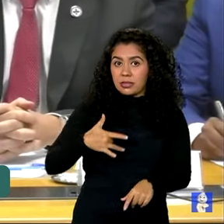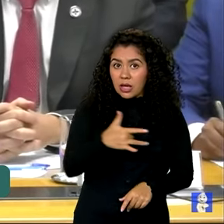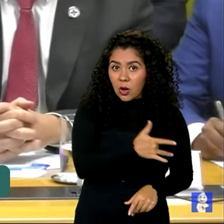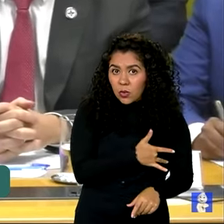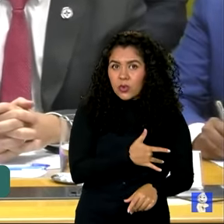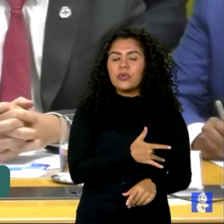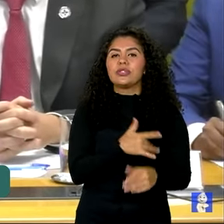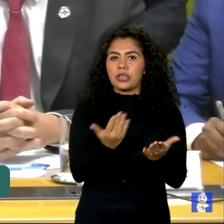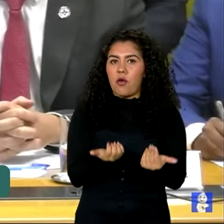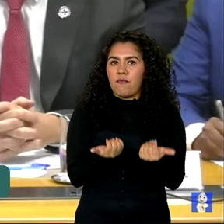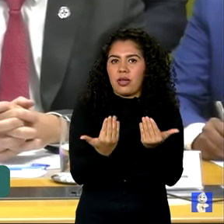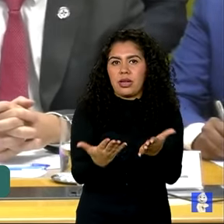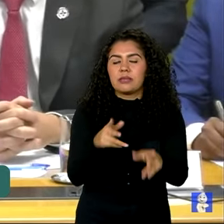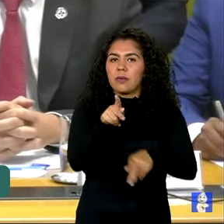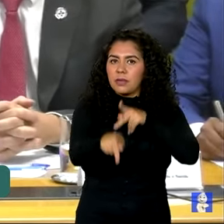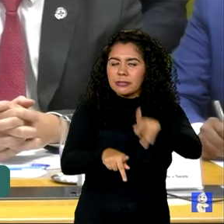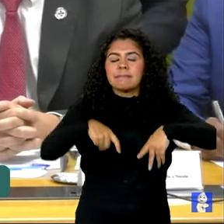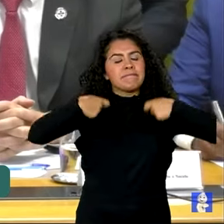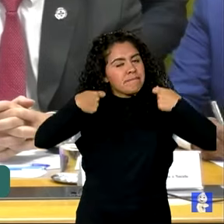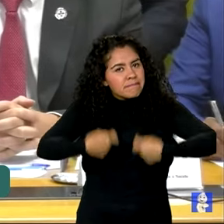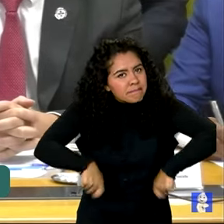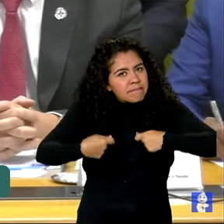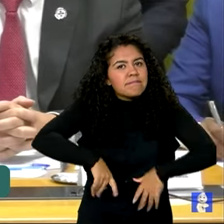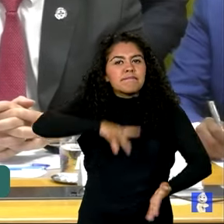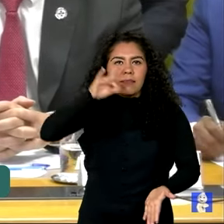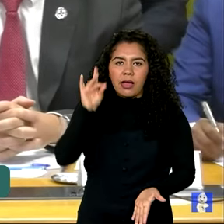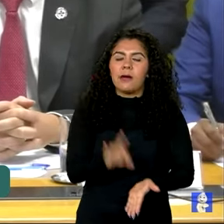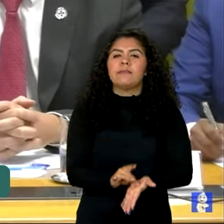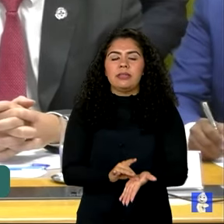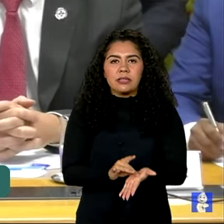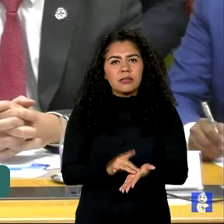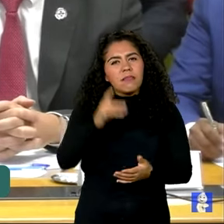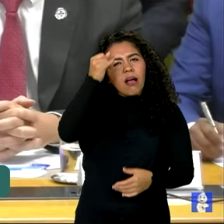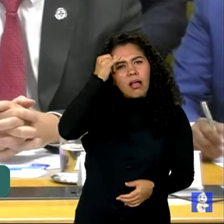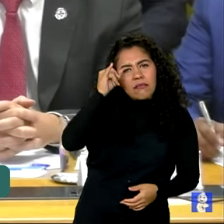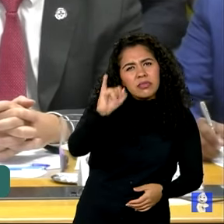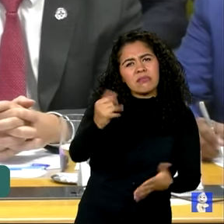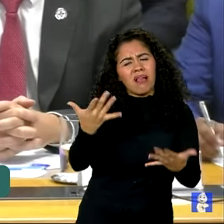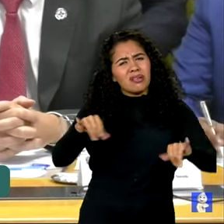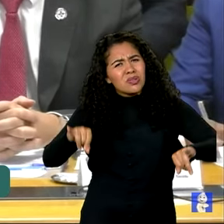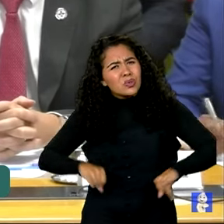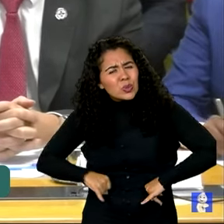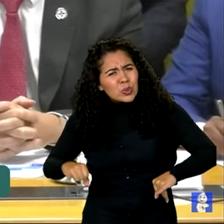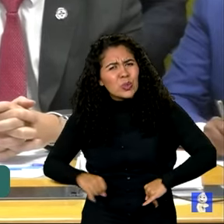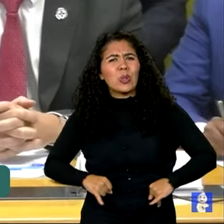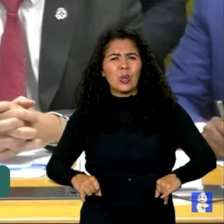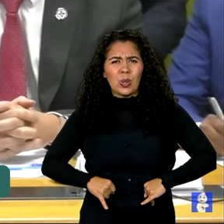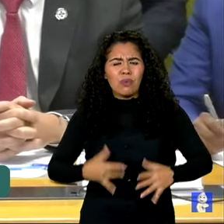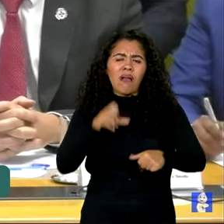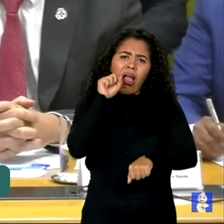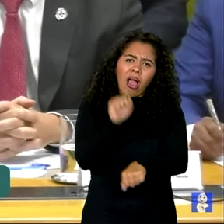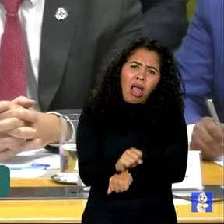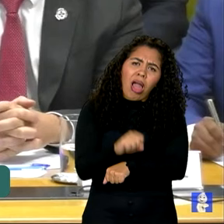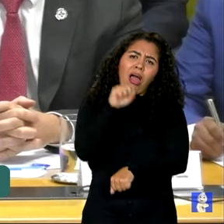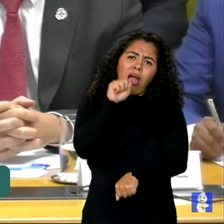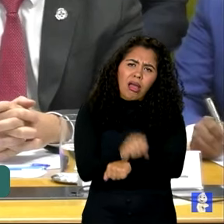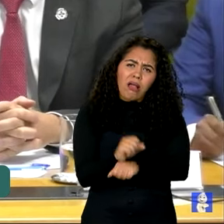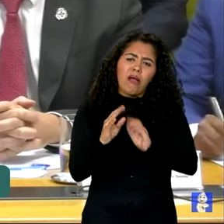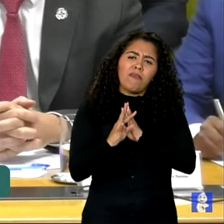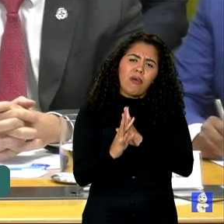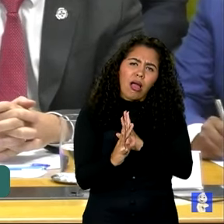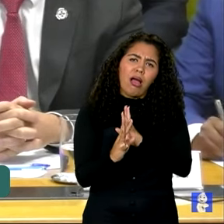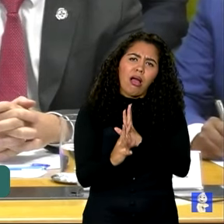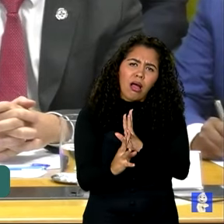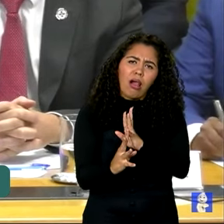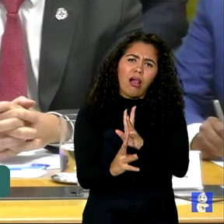população realmente precisa para que não haja esse sofrimento com o tempo de espera e para que haja